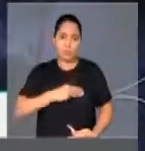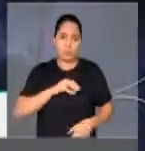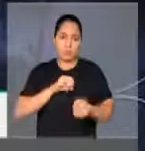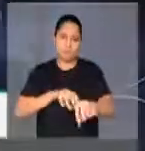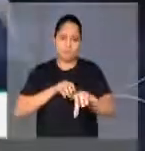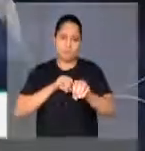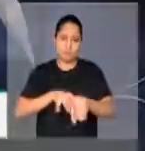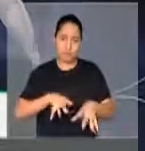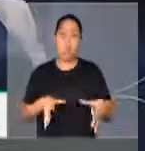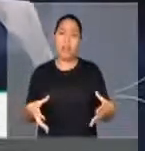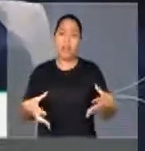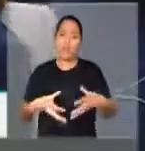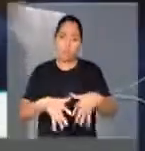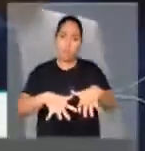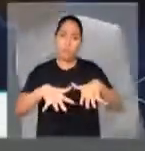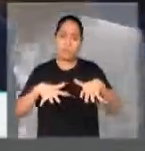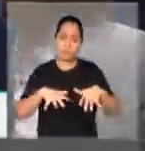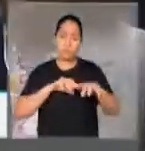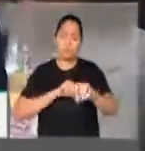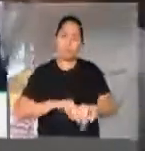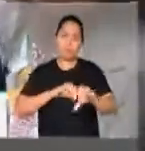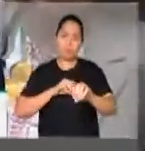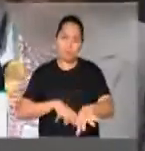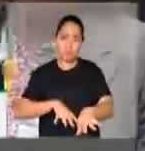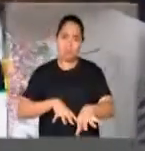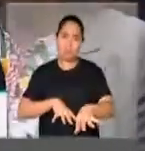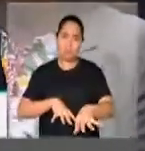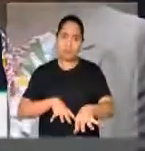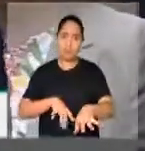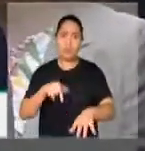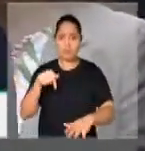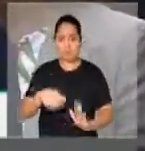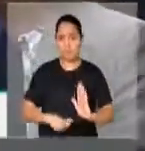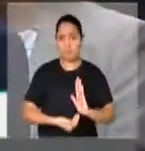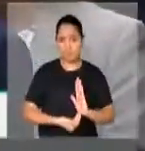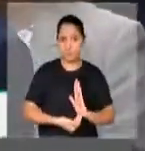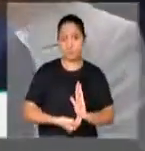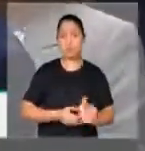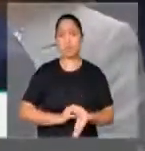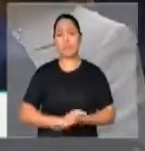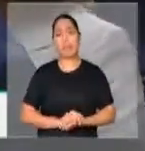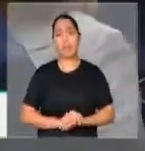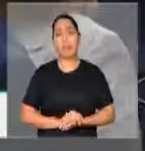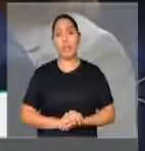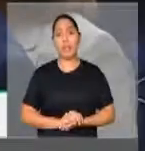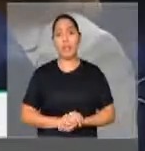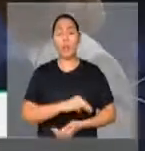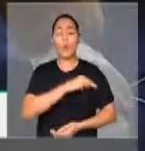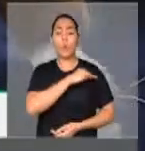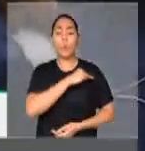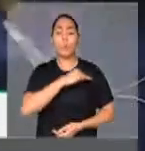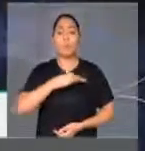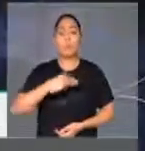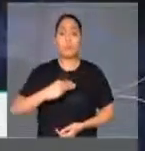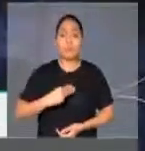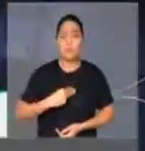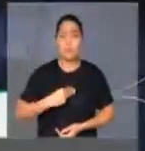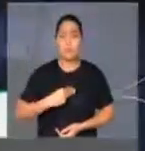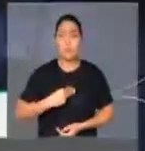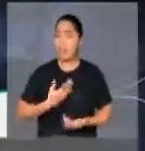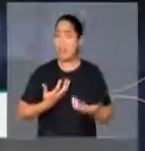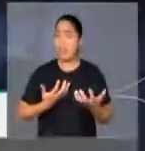Comissão de Educação, quando ele compareceu a essa Casa Legislativa. O Ministro simplesmente se